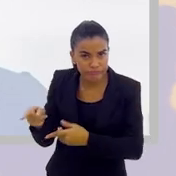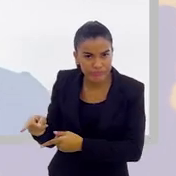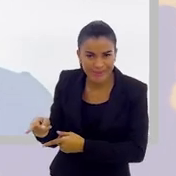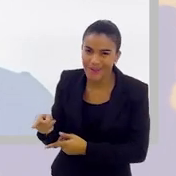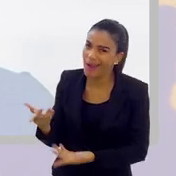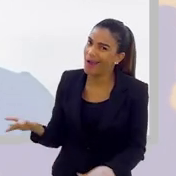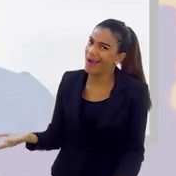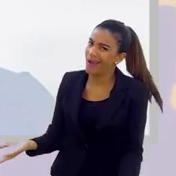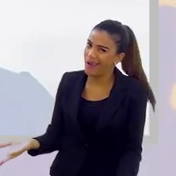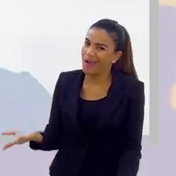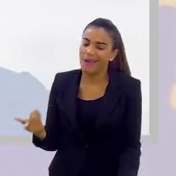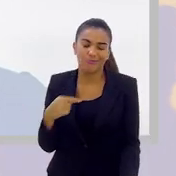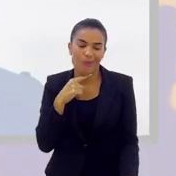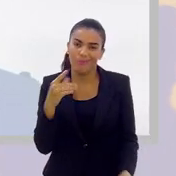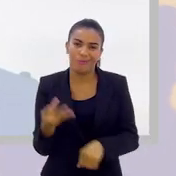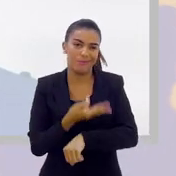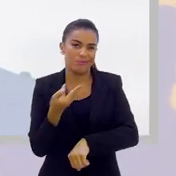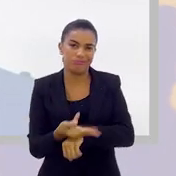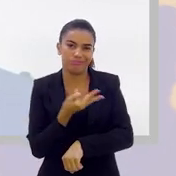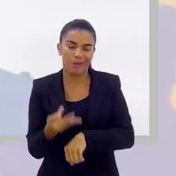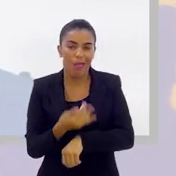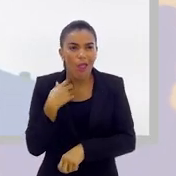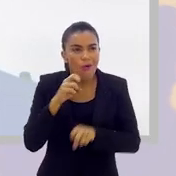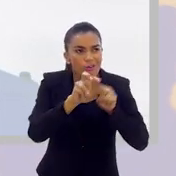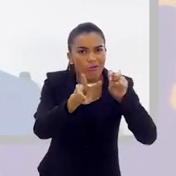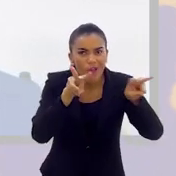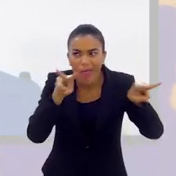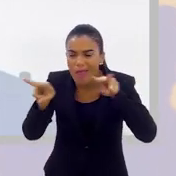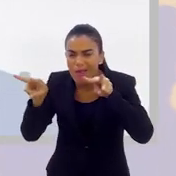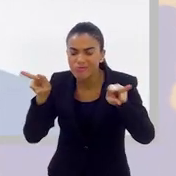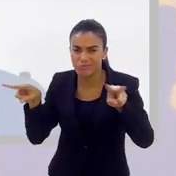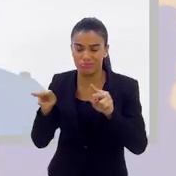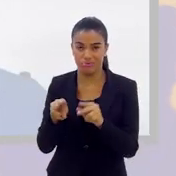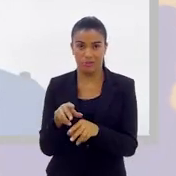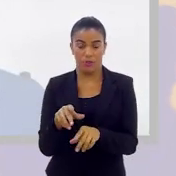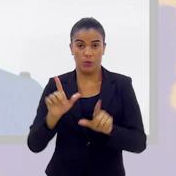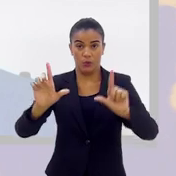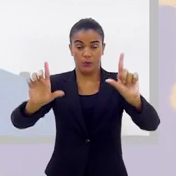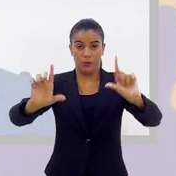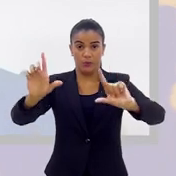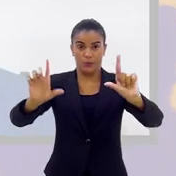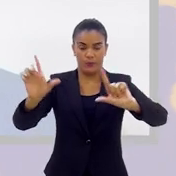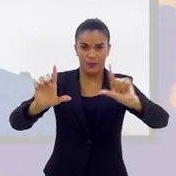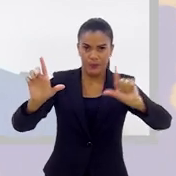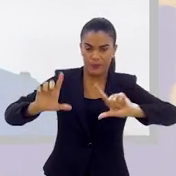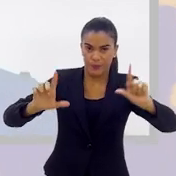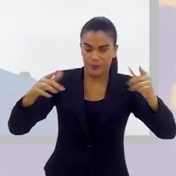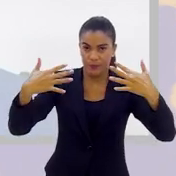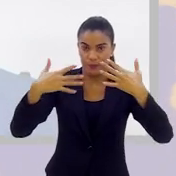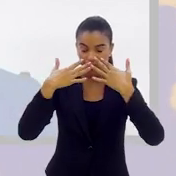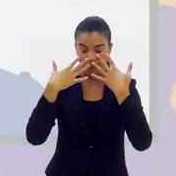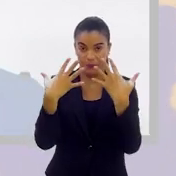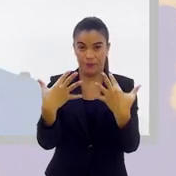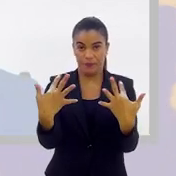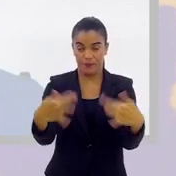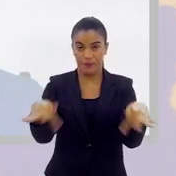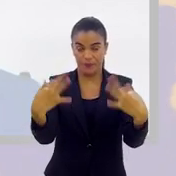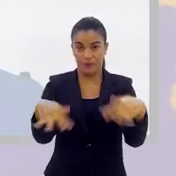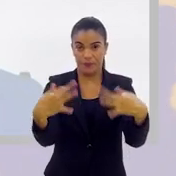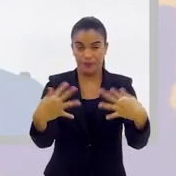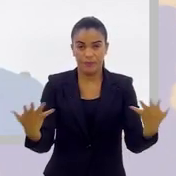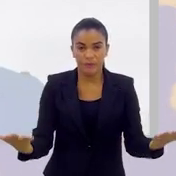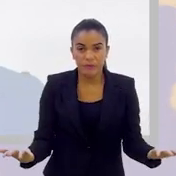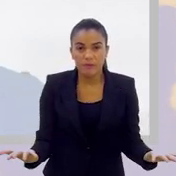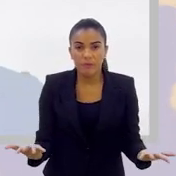não, aí não é demais, eu não aguento. são coisas que eu vejo também no noticiário, assim, no